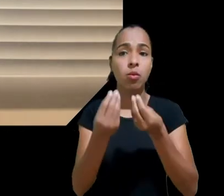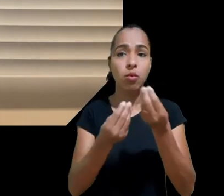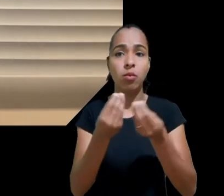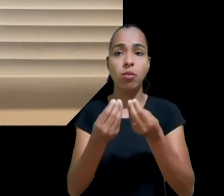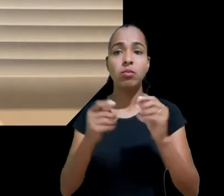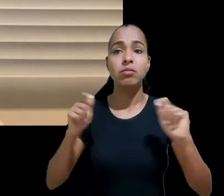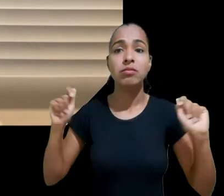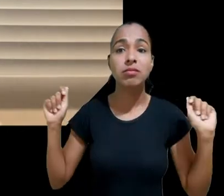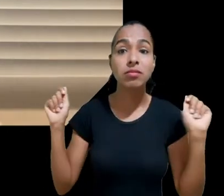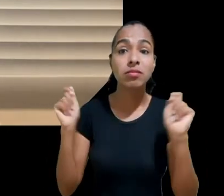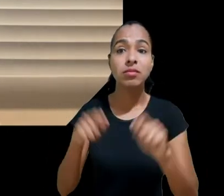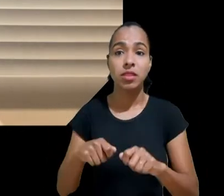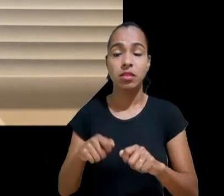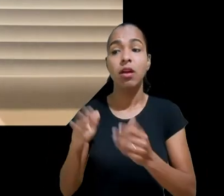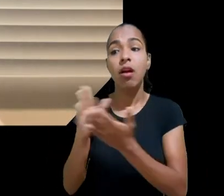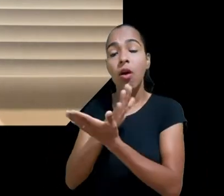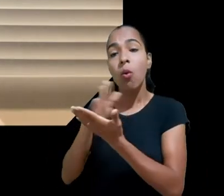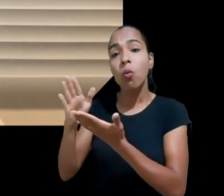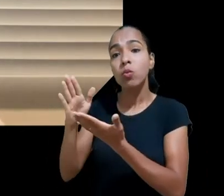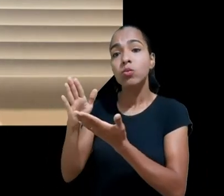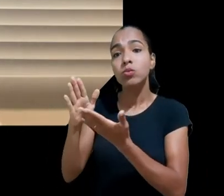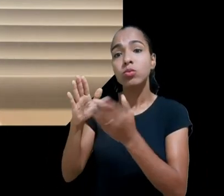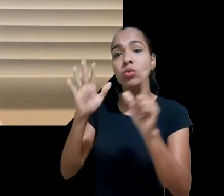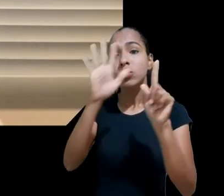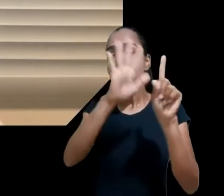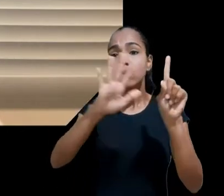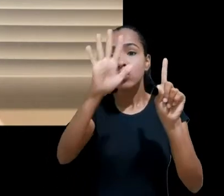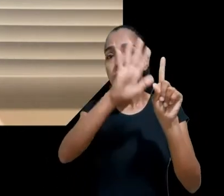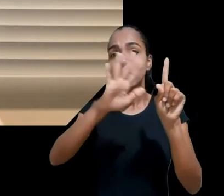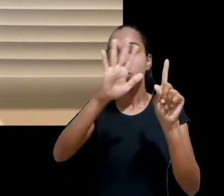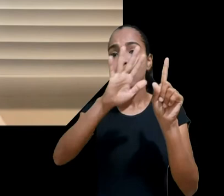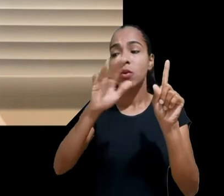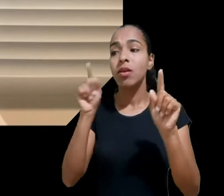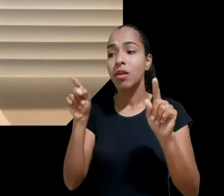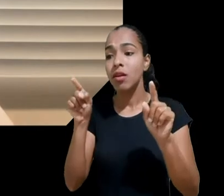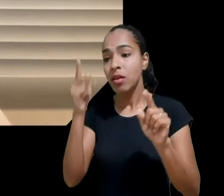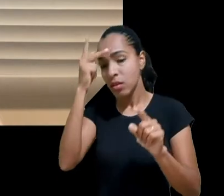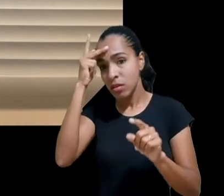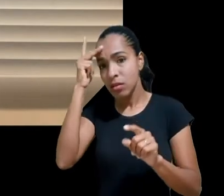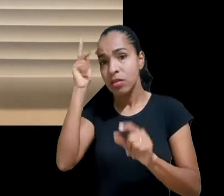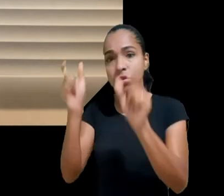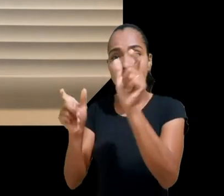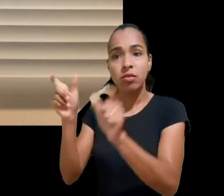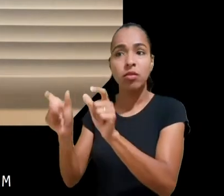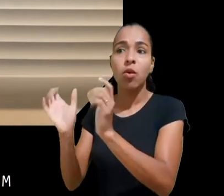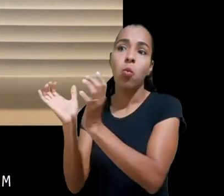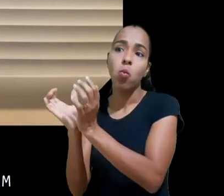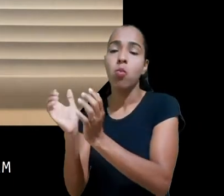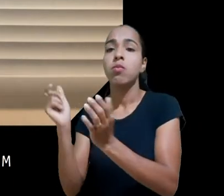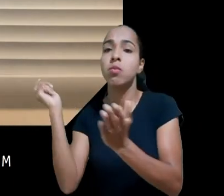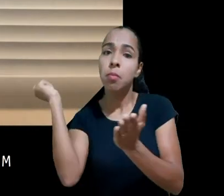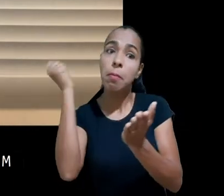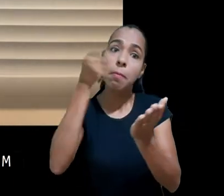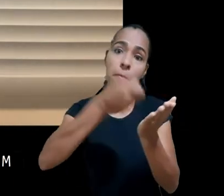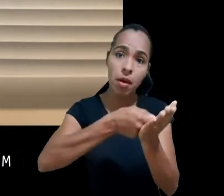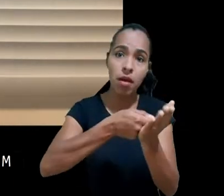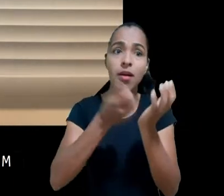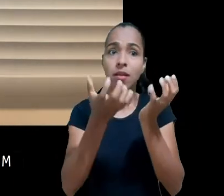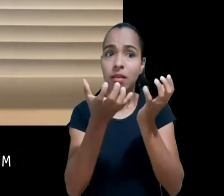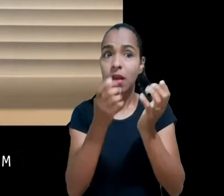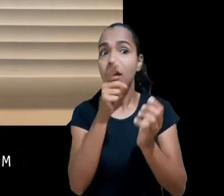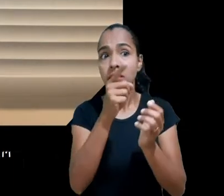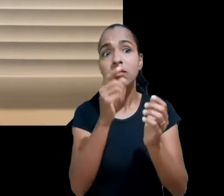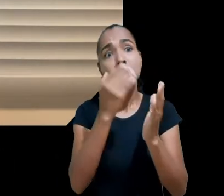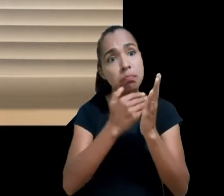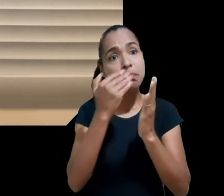plataformas para que elas possam divulgá-los mais intensamente. Há um modelo de monetização desses conteúdos, ou seja,